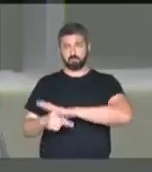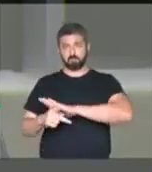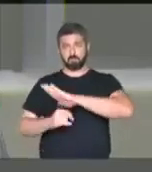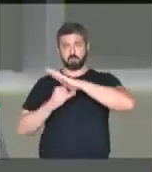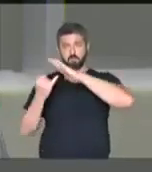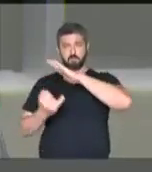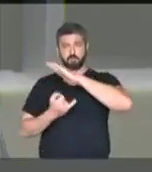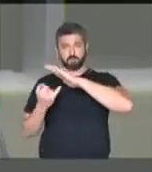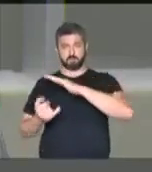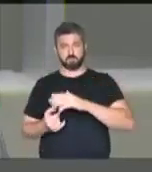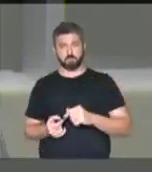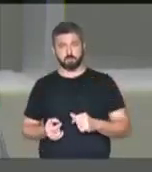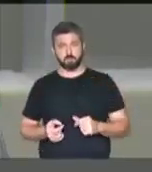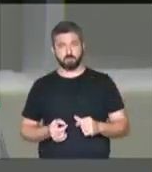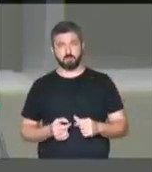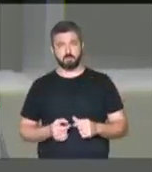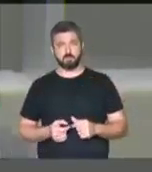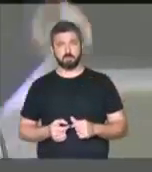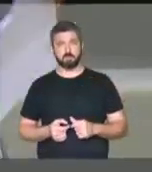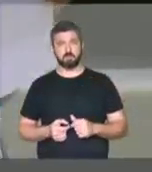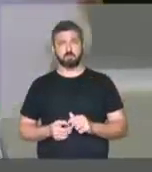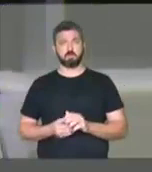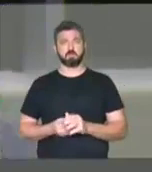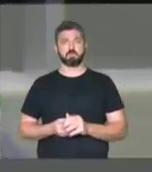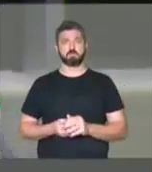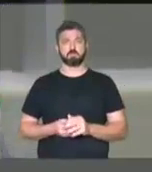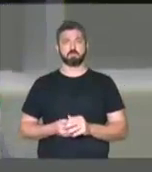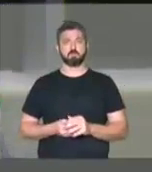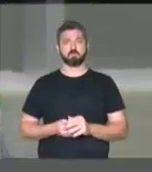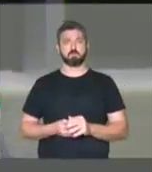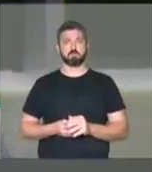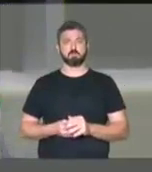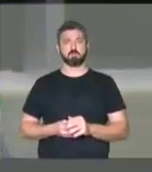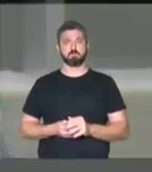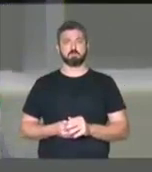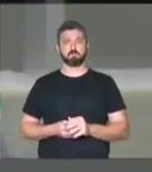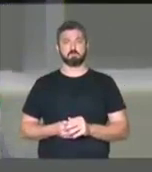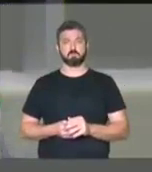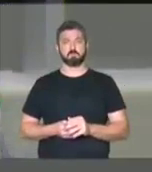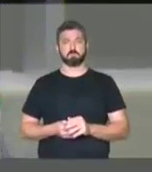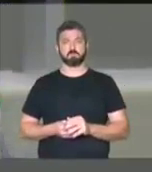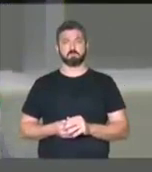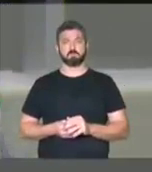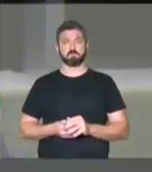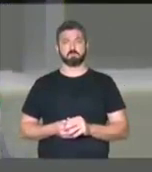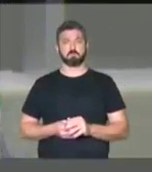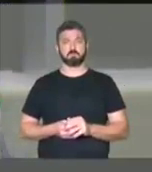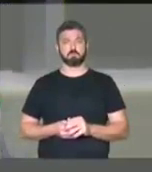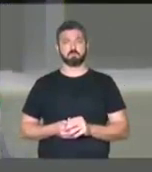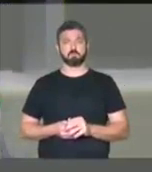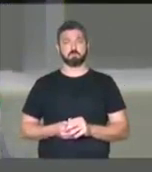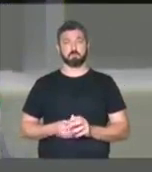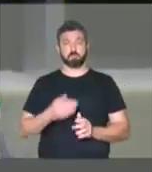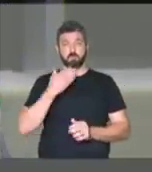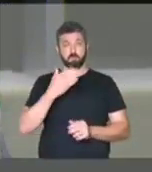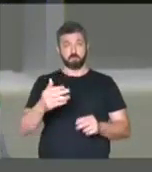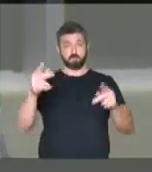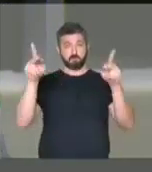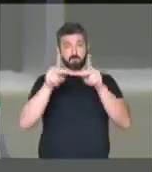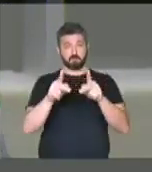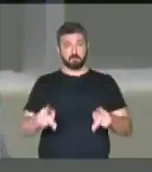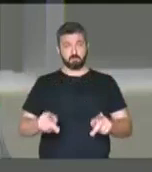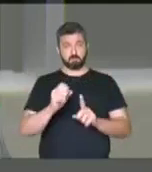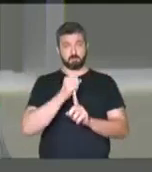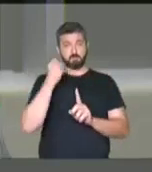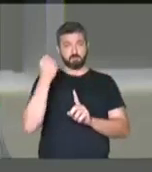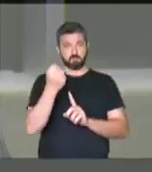de trabalhar em favor da paz social,